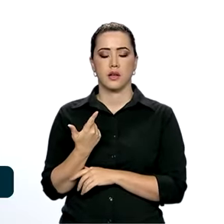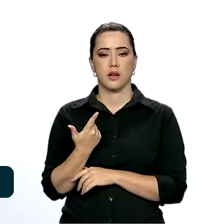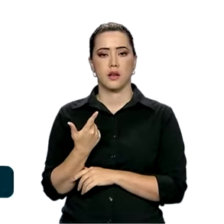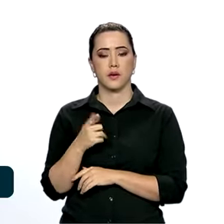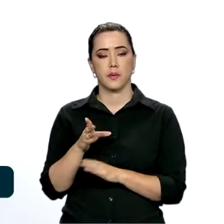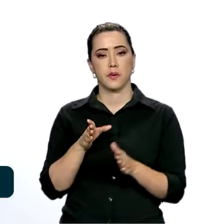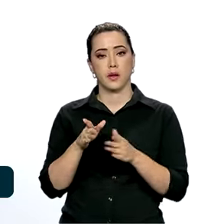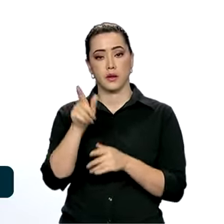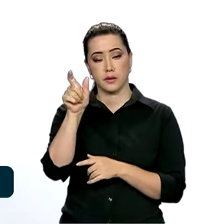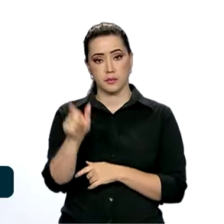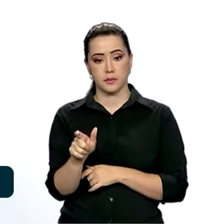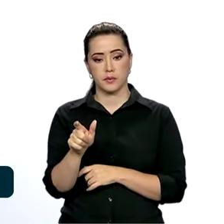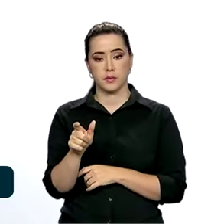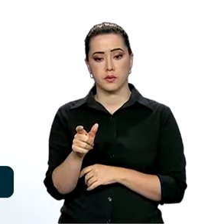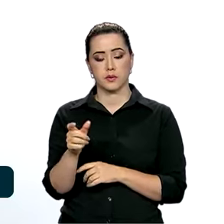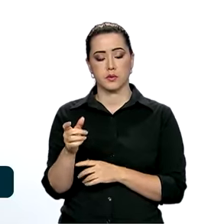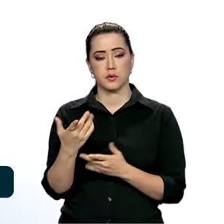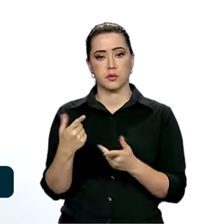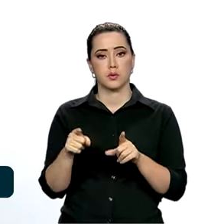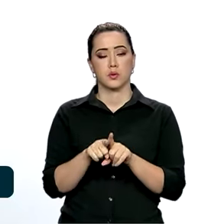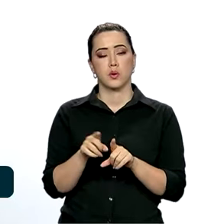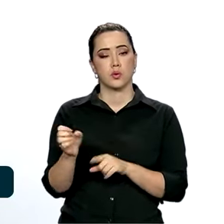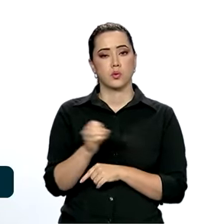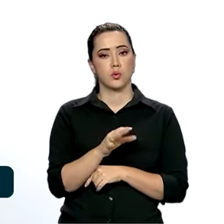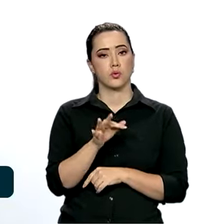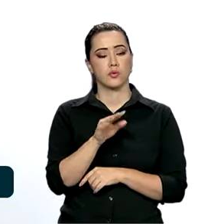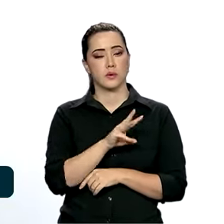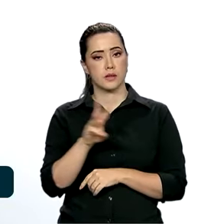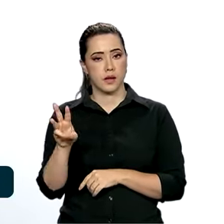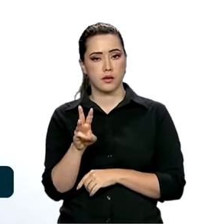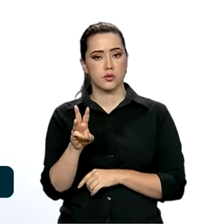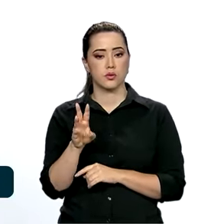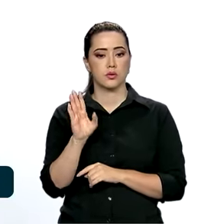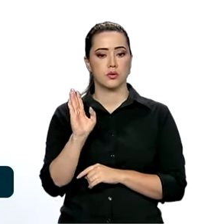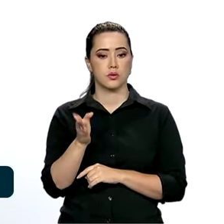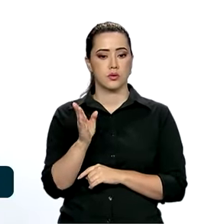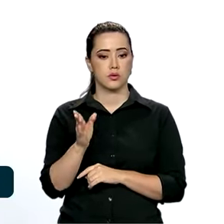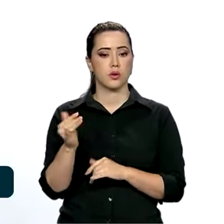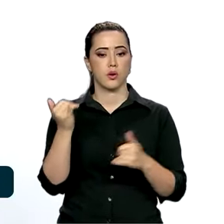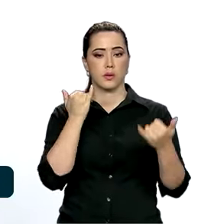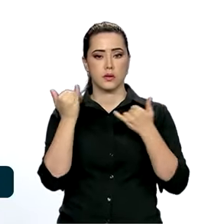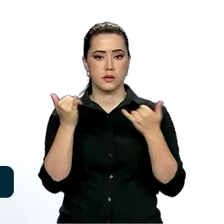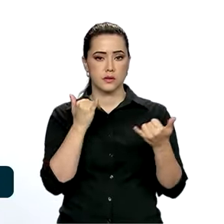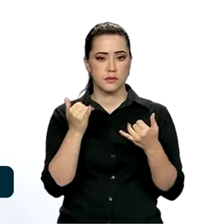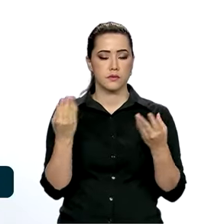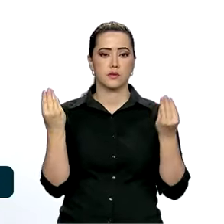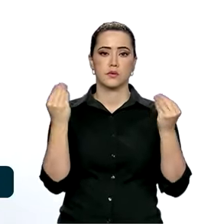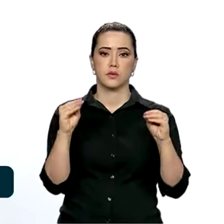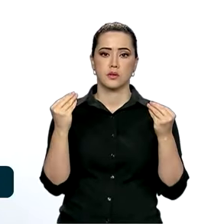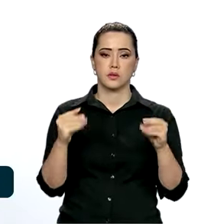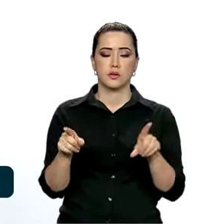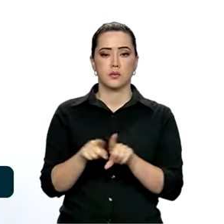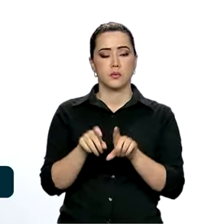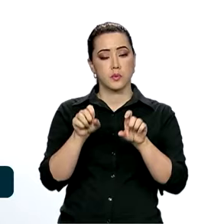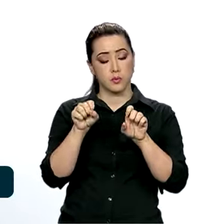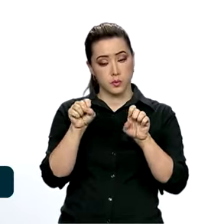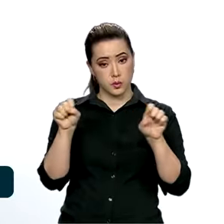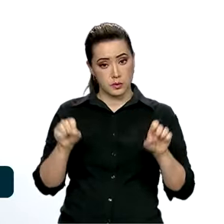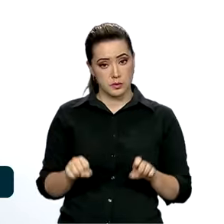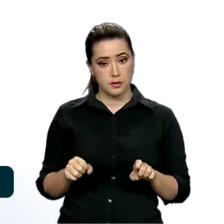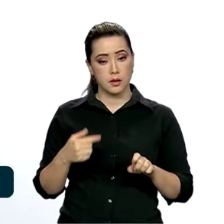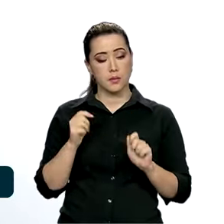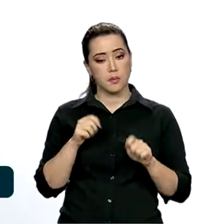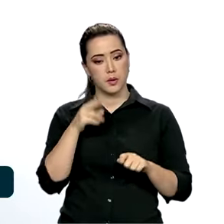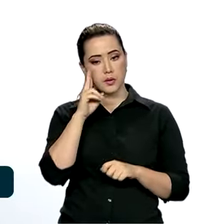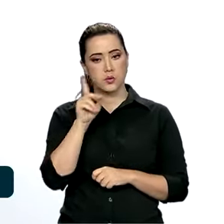daquele trabalhador. Com a nova plataforma do FGTS, já com as informações transmitidas daquele trabalhador, eu vou ter